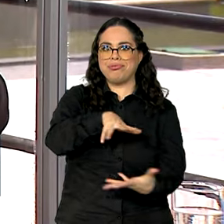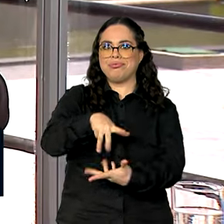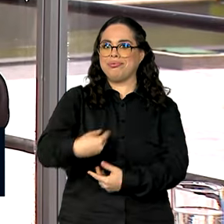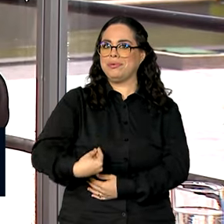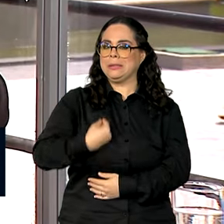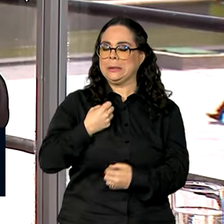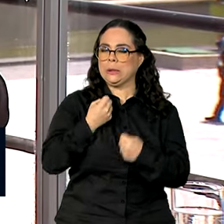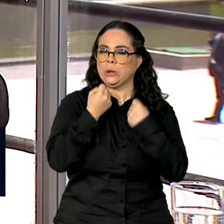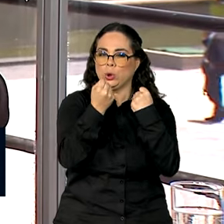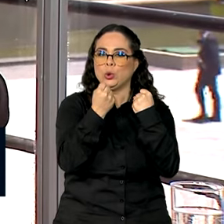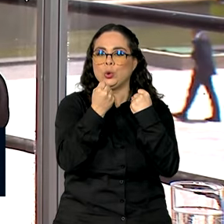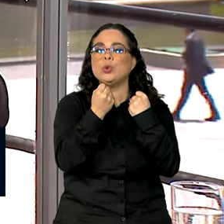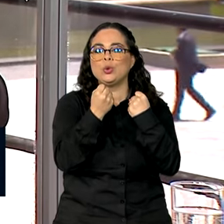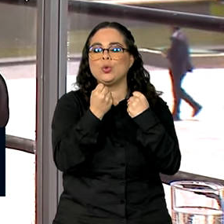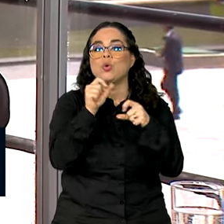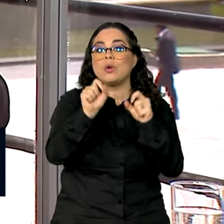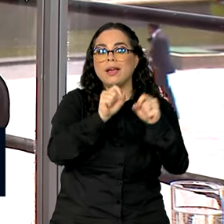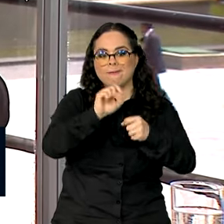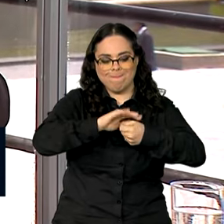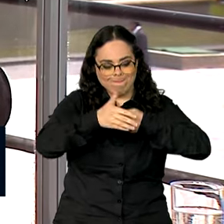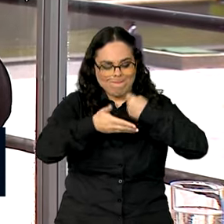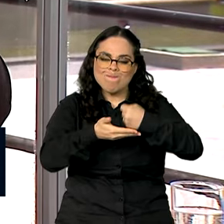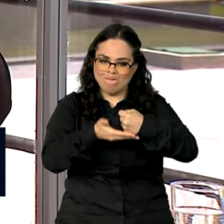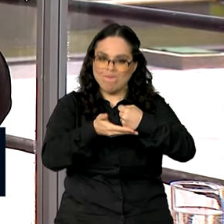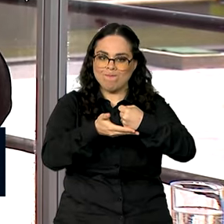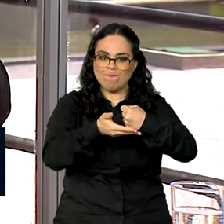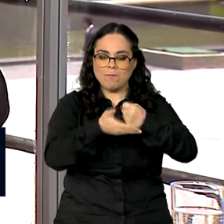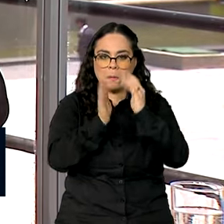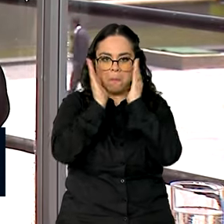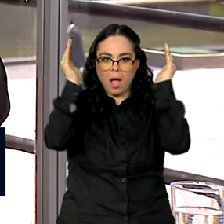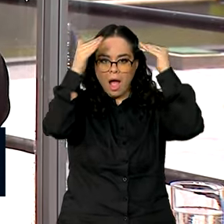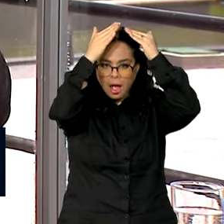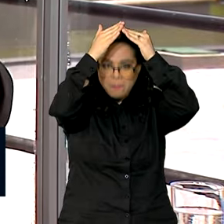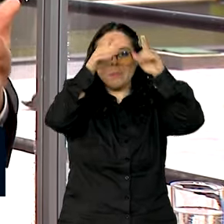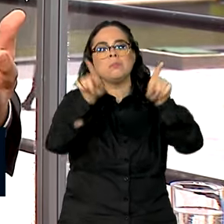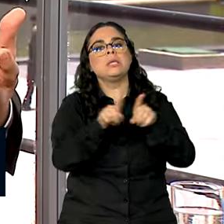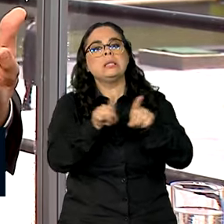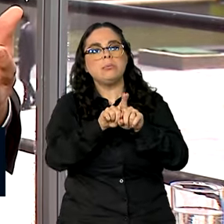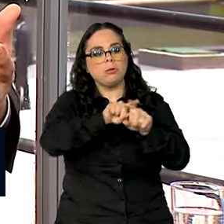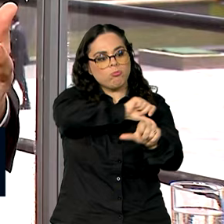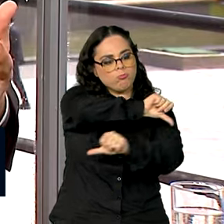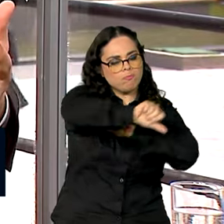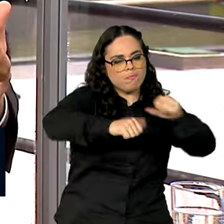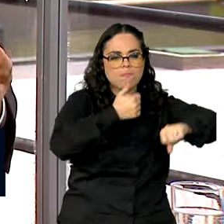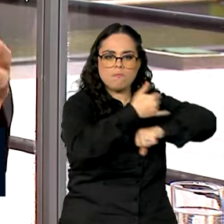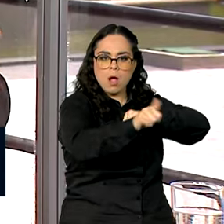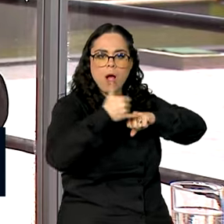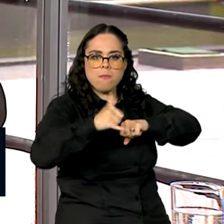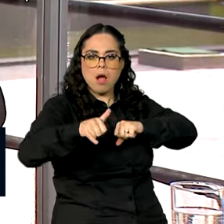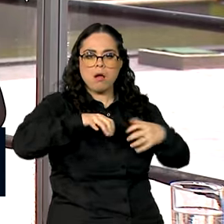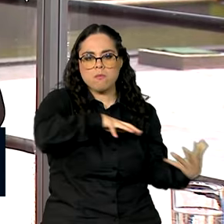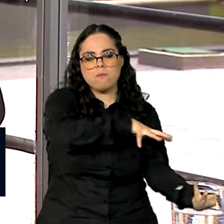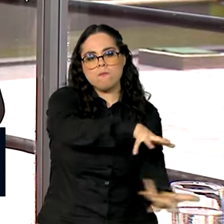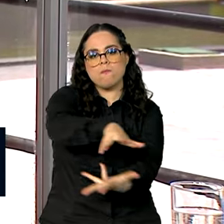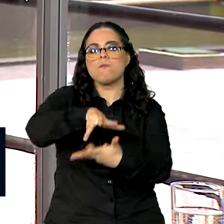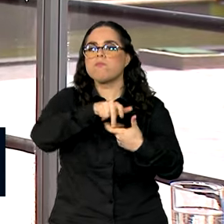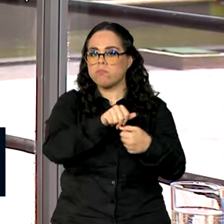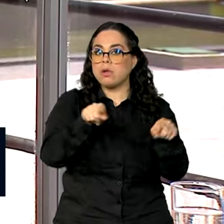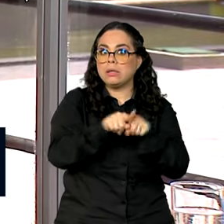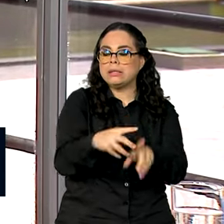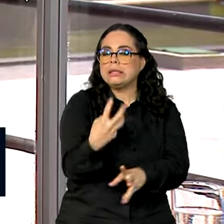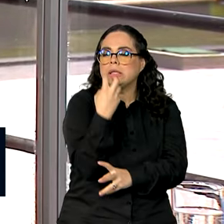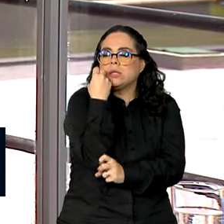da sustentabilidade, na defesa da mudança da matriz energética global, como forma de